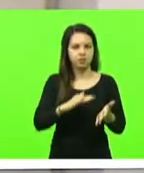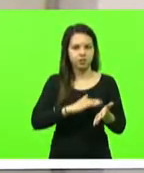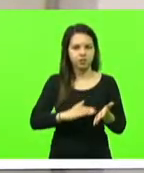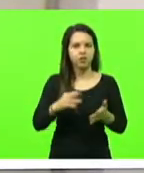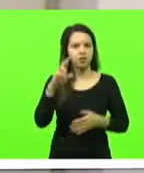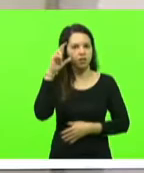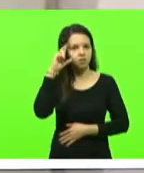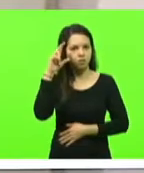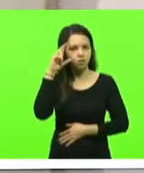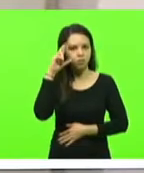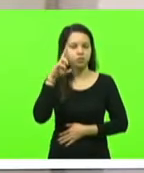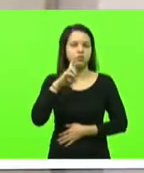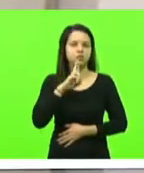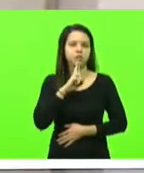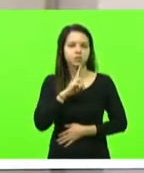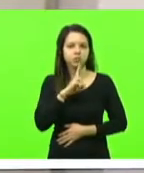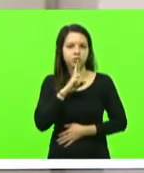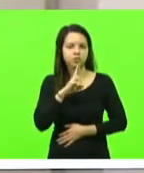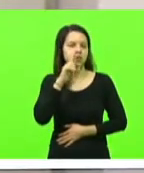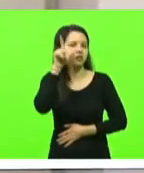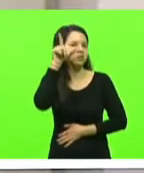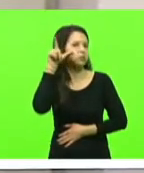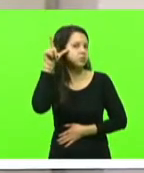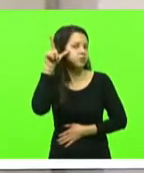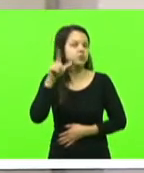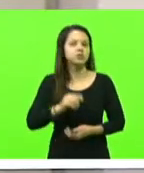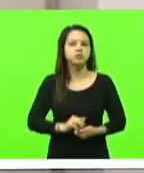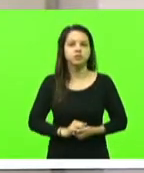Ricardo Alba, Rodrigo Minotto e Laércio Schuster.